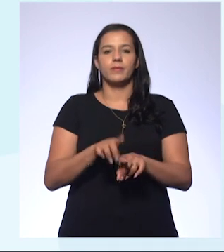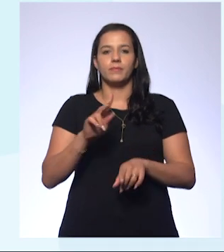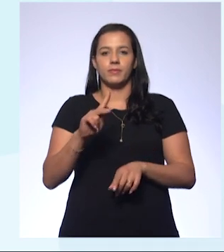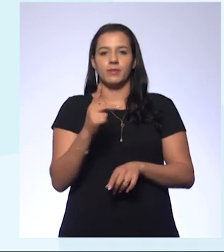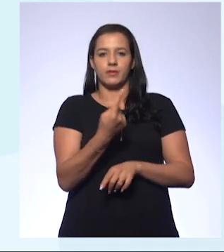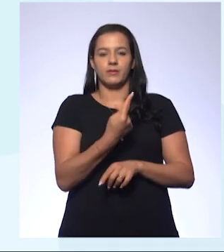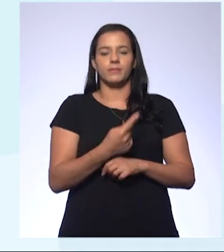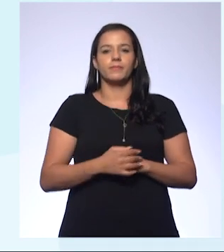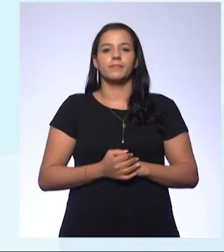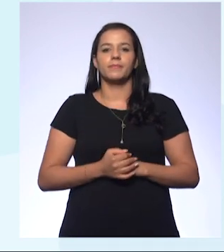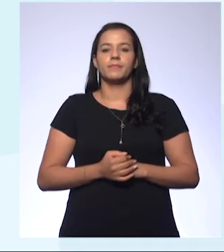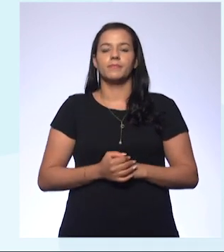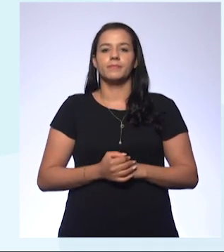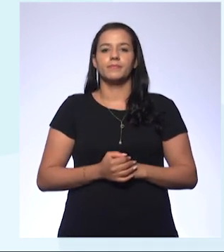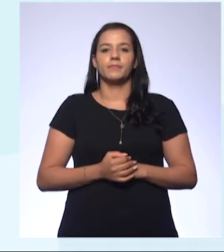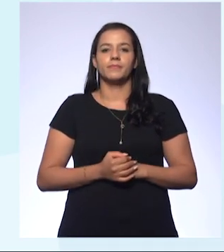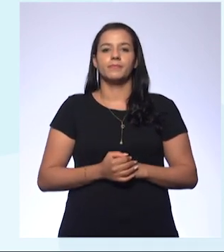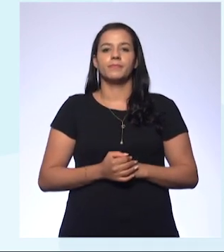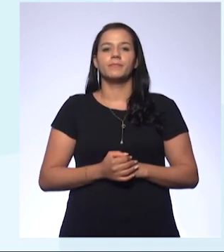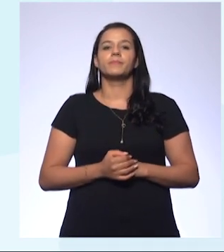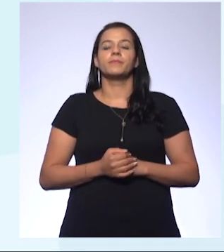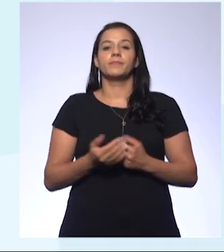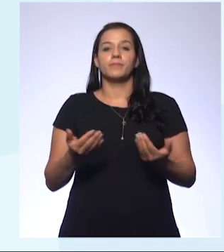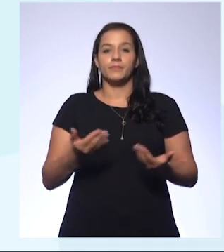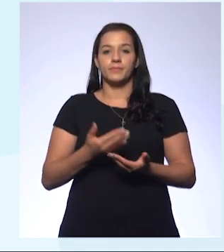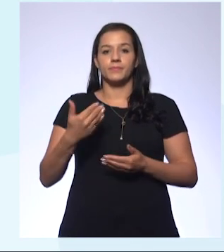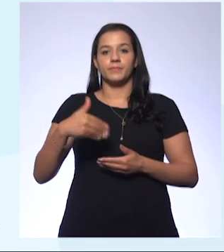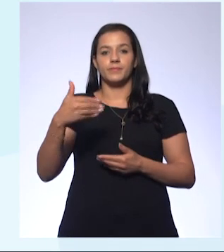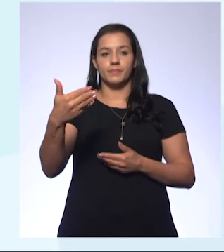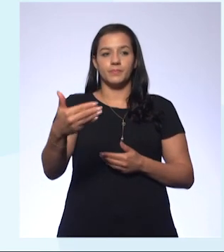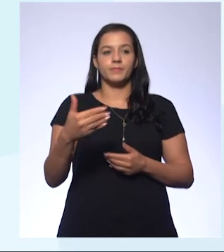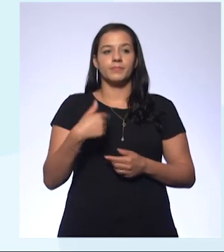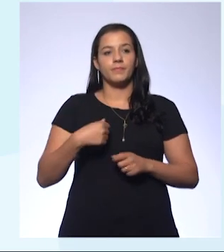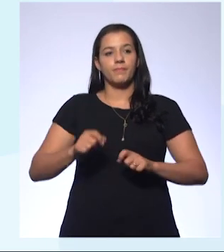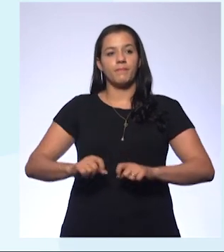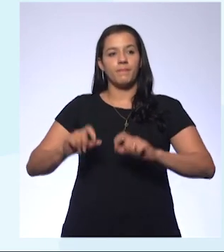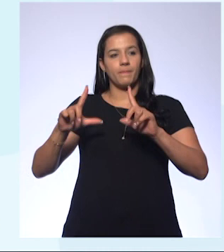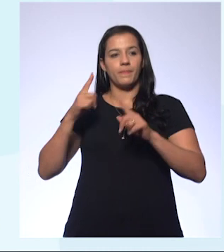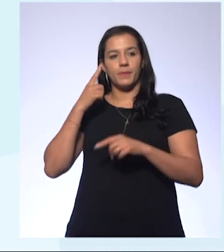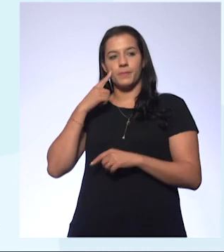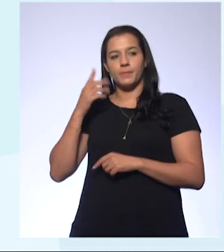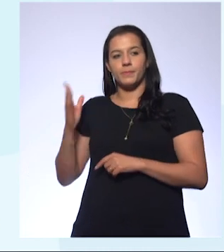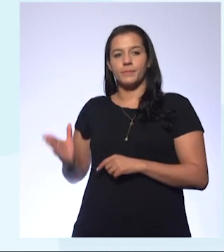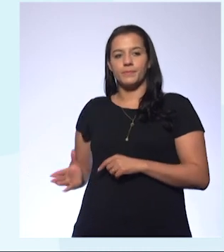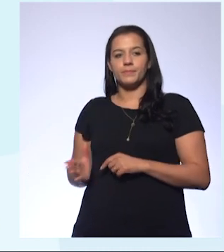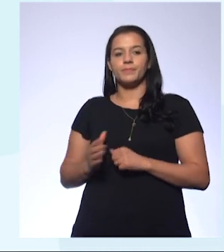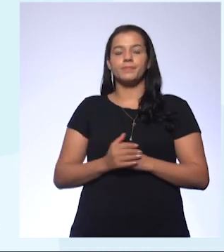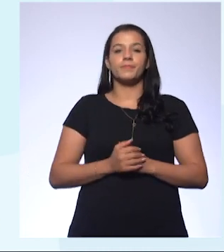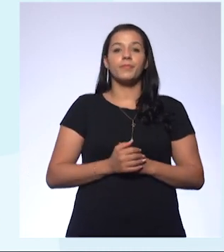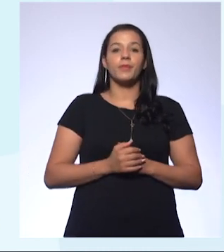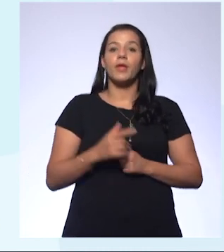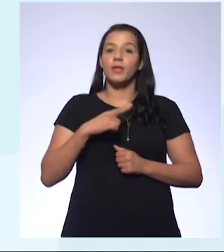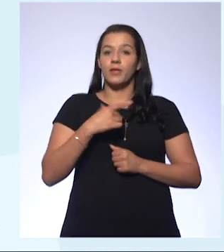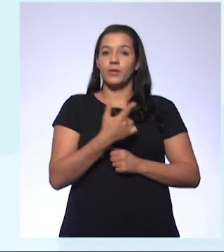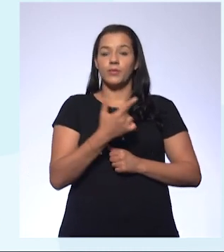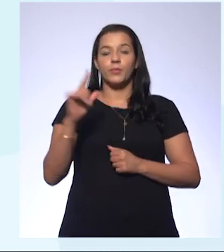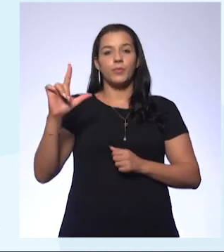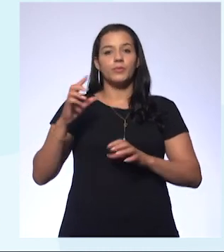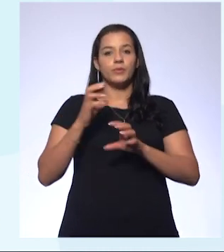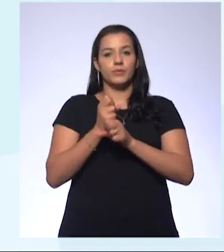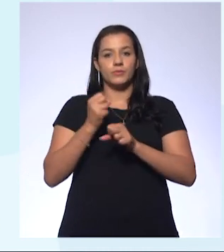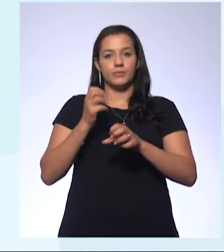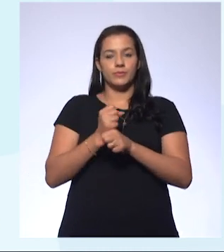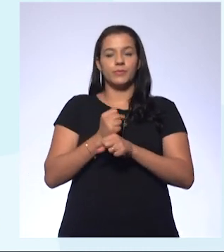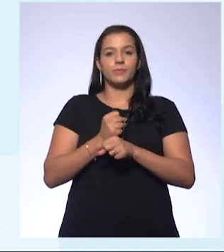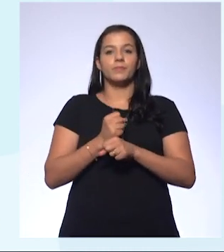Tudo bem aqui? Então, a gente vai dar continuidade. Por gentileza, pode passar o próximo. Aqui, gente tem um outro cálculo.